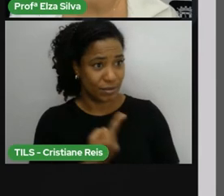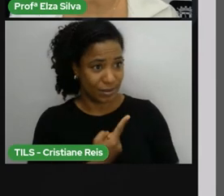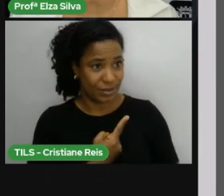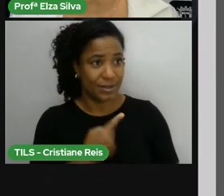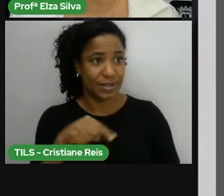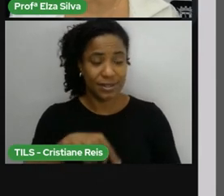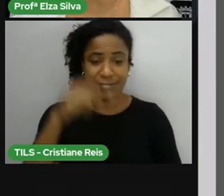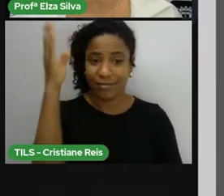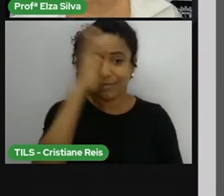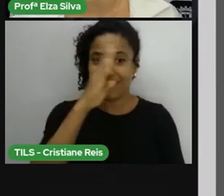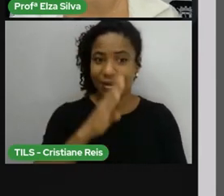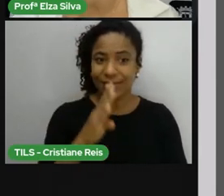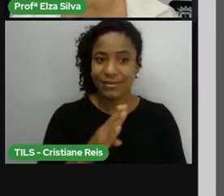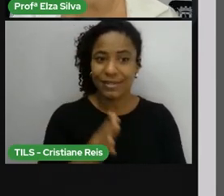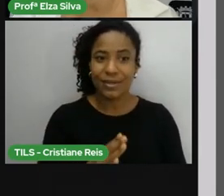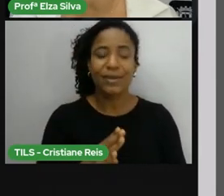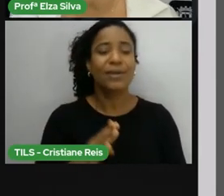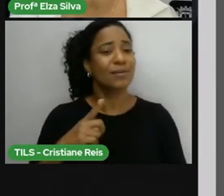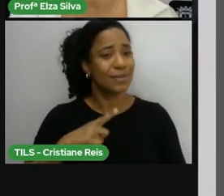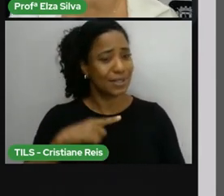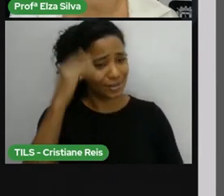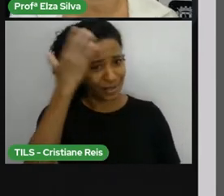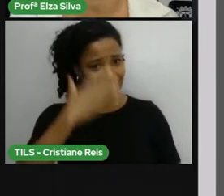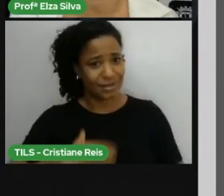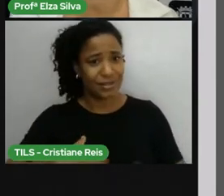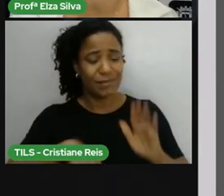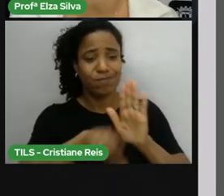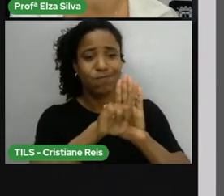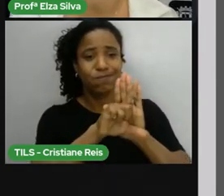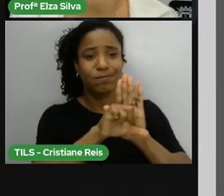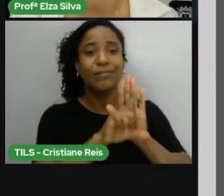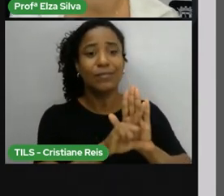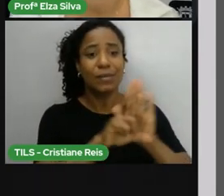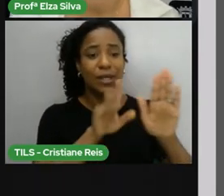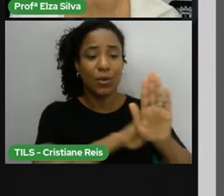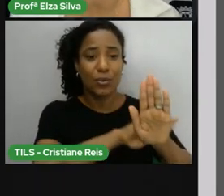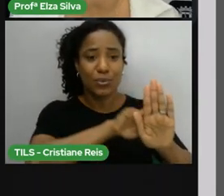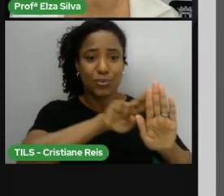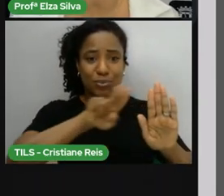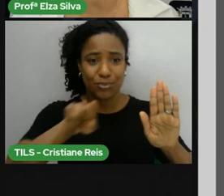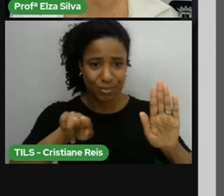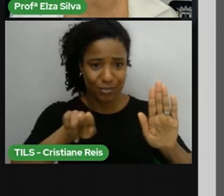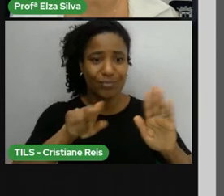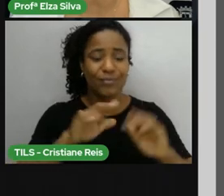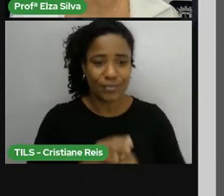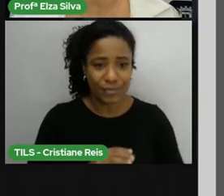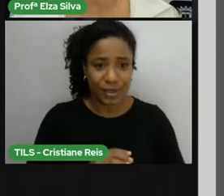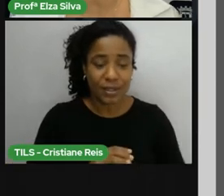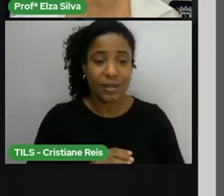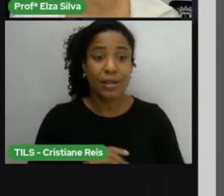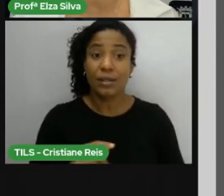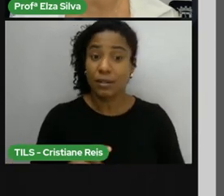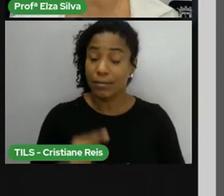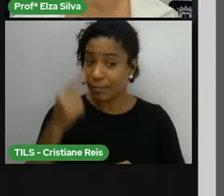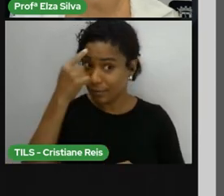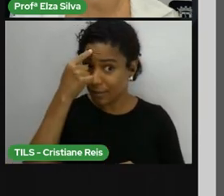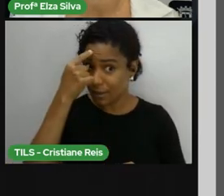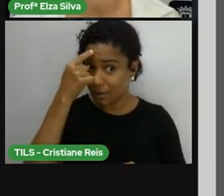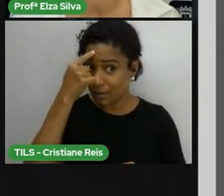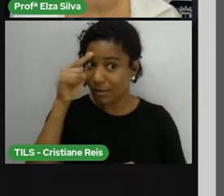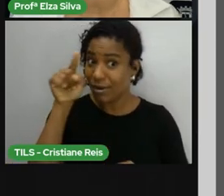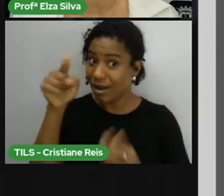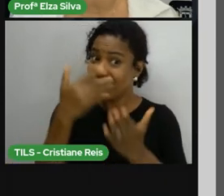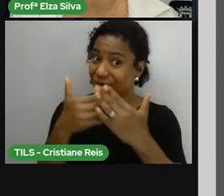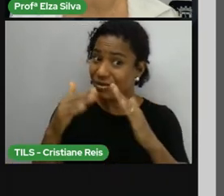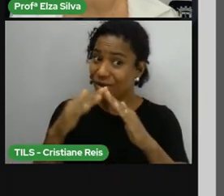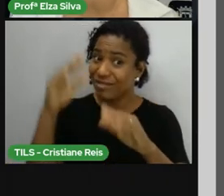em uma sociedade multicultural e pluriétnica. Esse mesmo pensamento deve estar presente na escola,